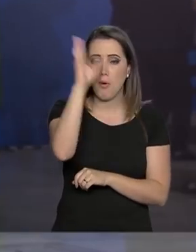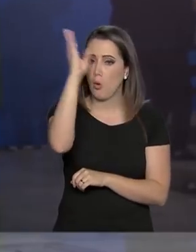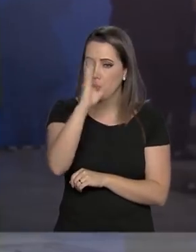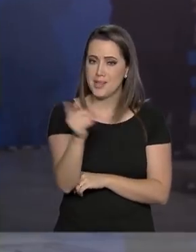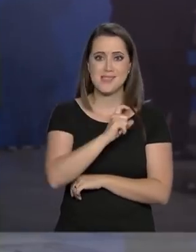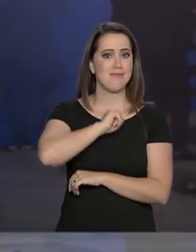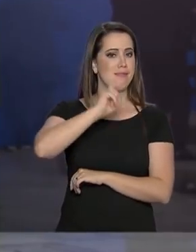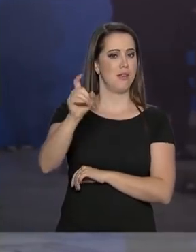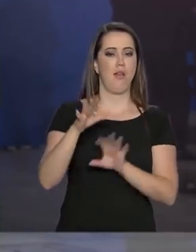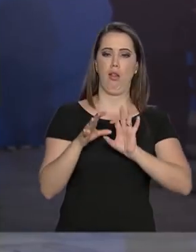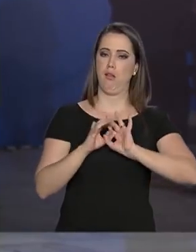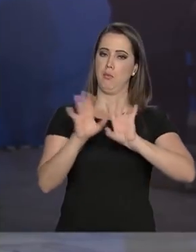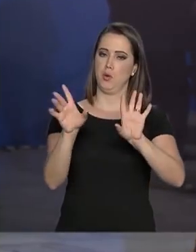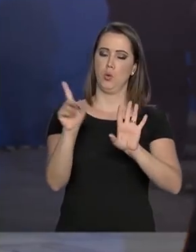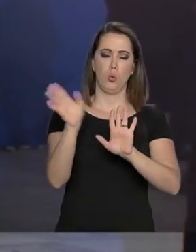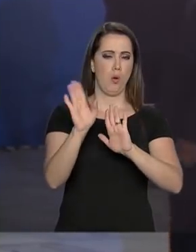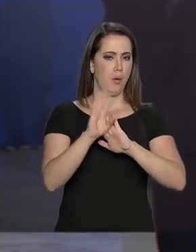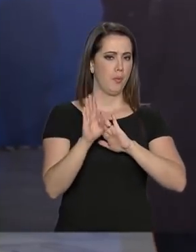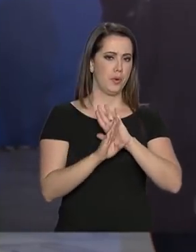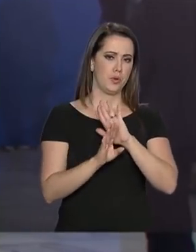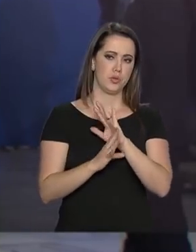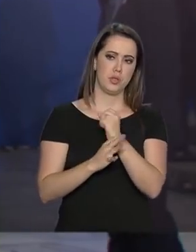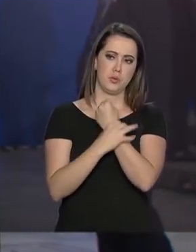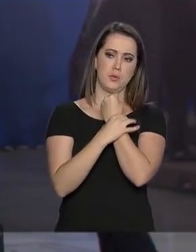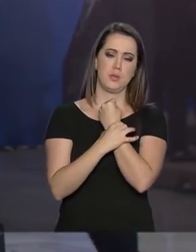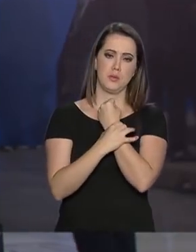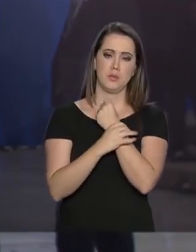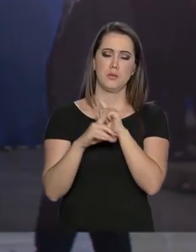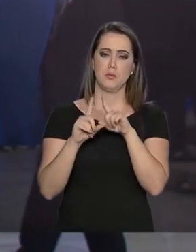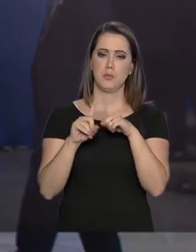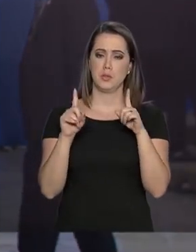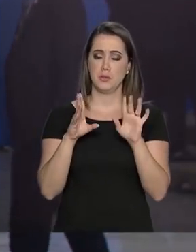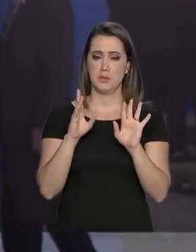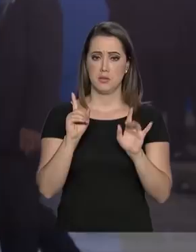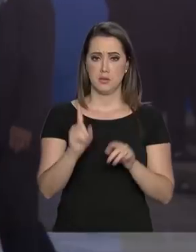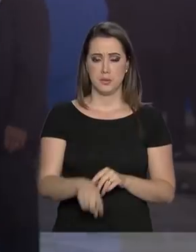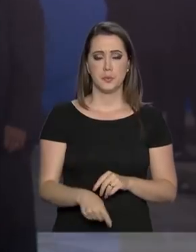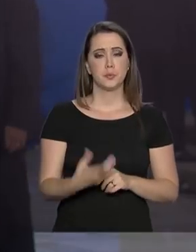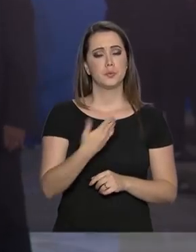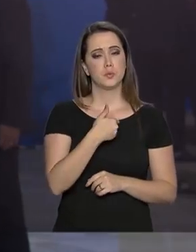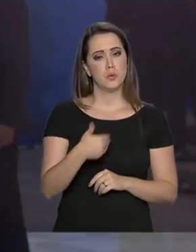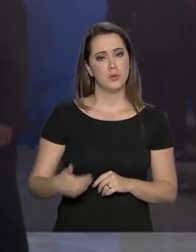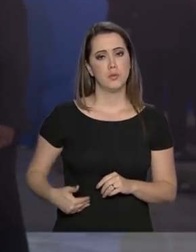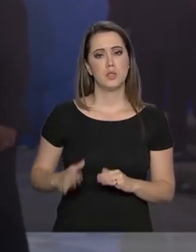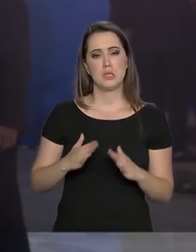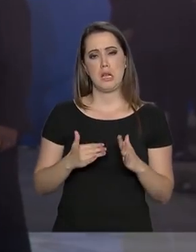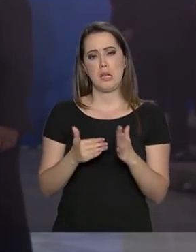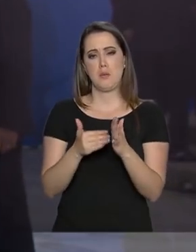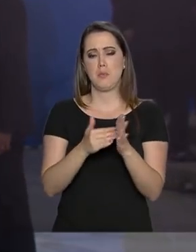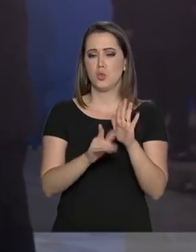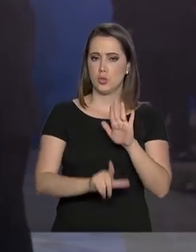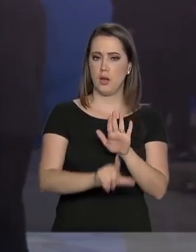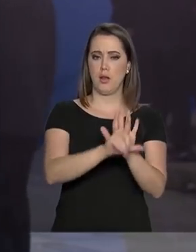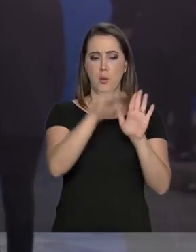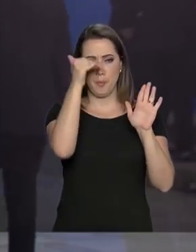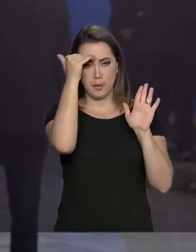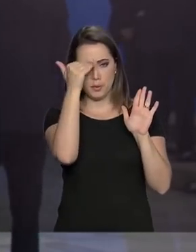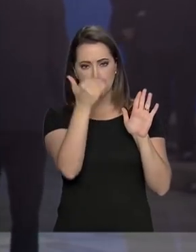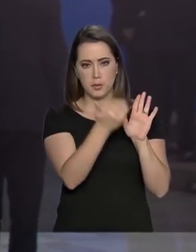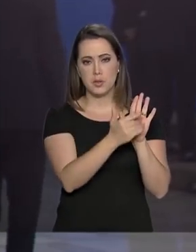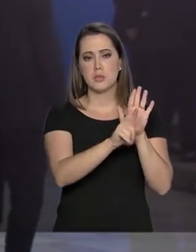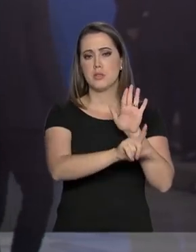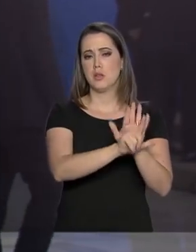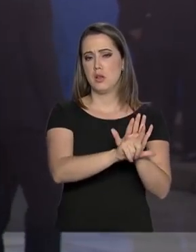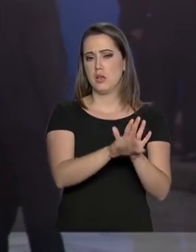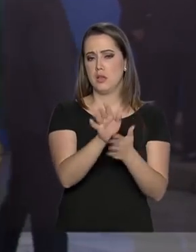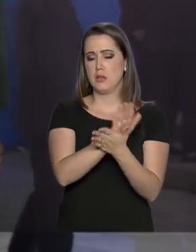esse decreto não é um projeto de segurança pública. Afirmou ainda que o governo está no limite da lei, ou seja, nada